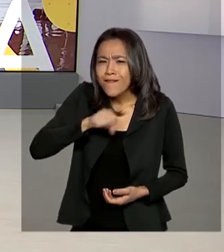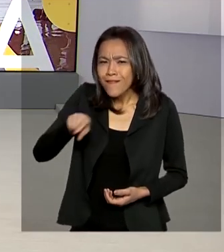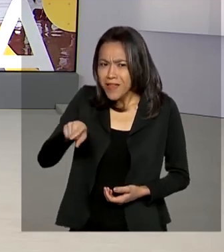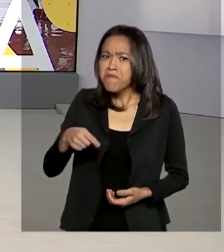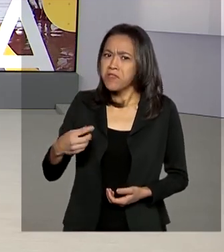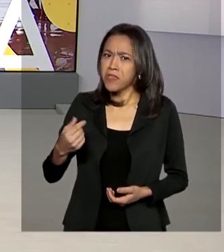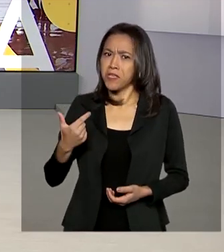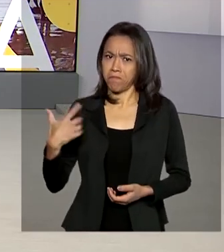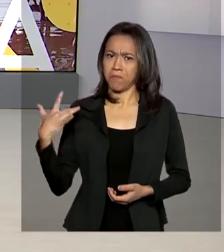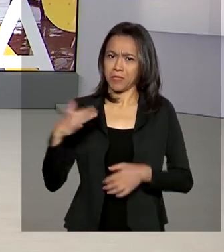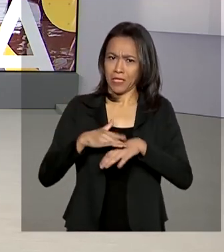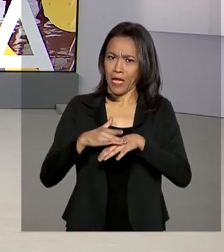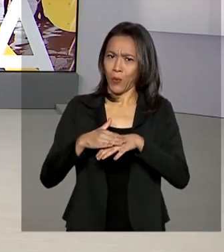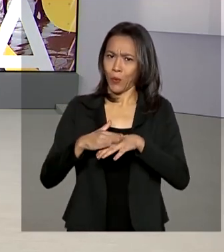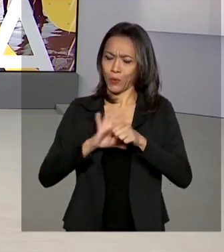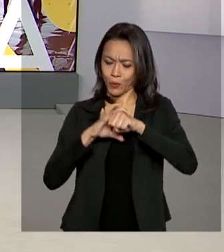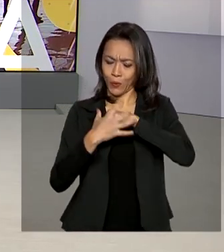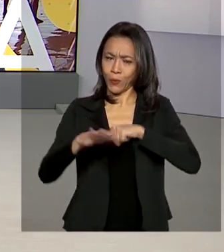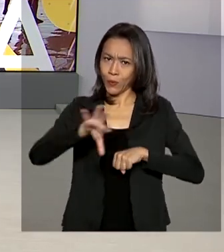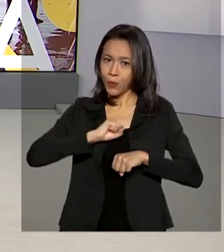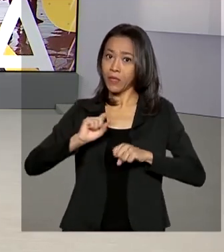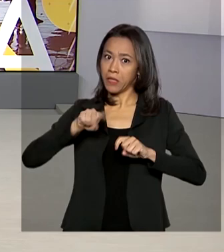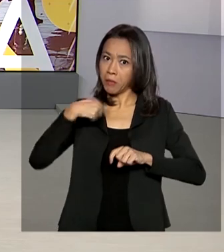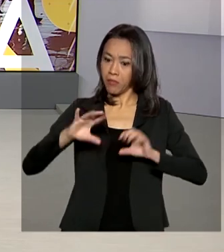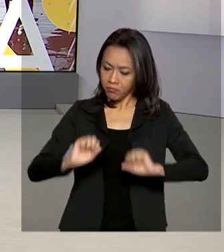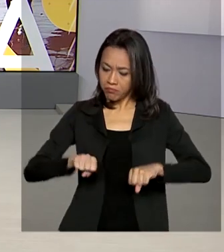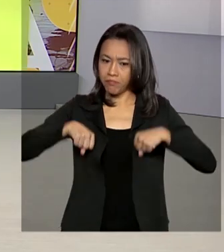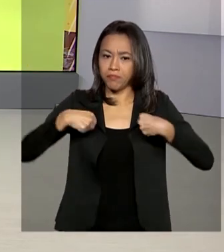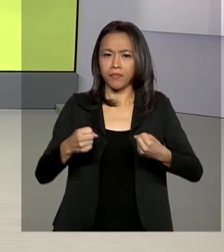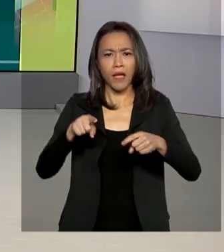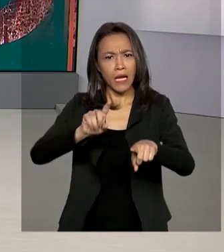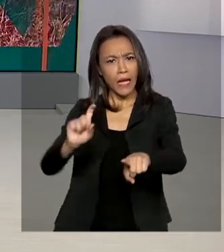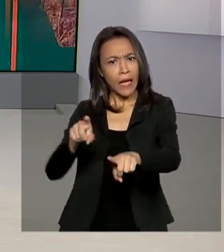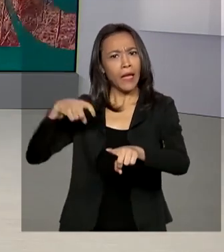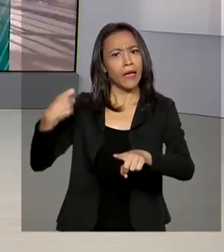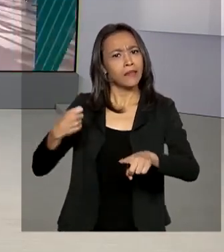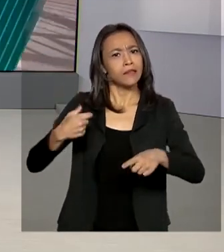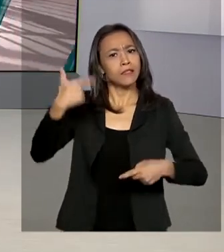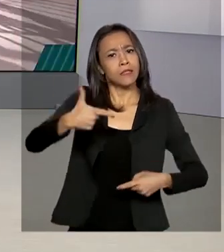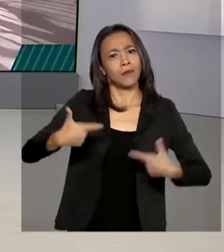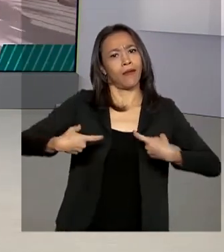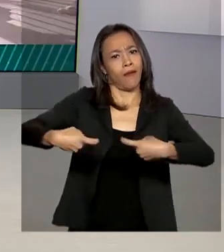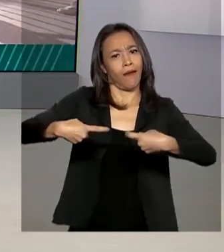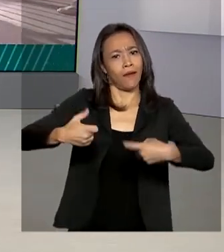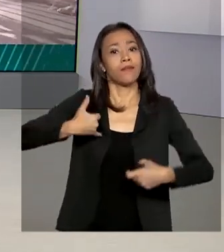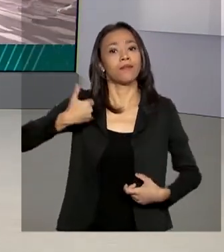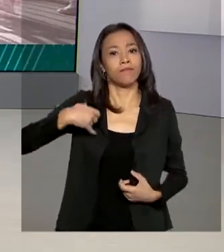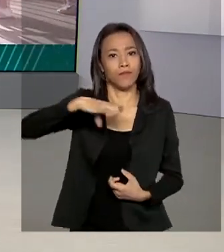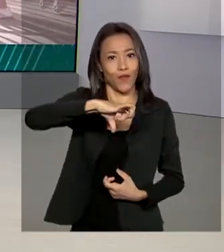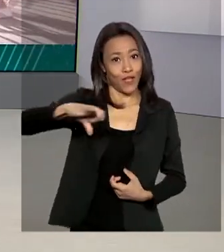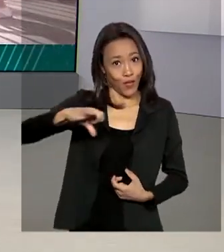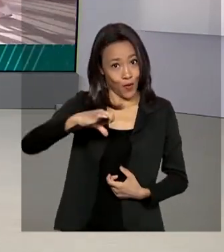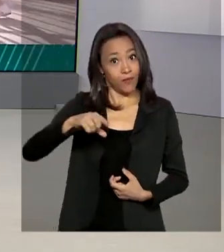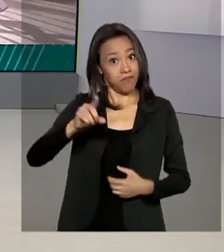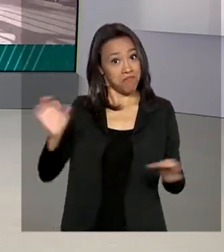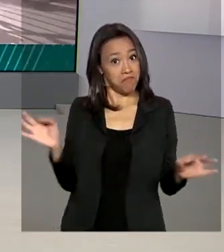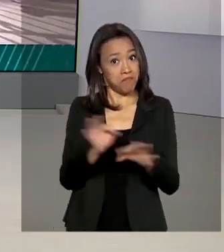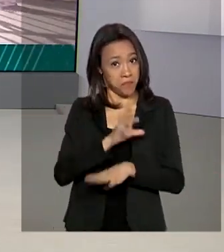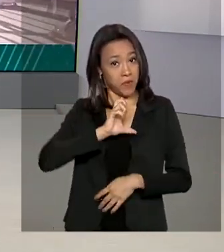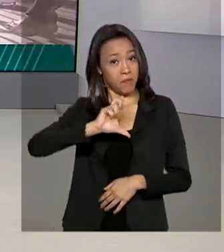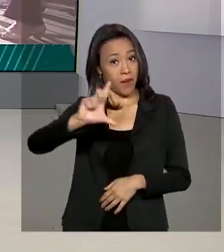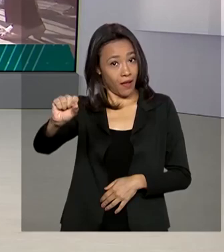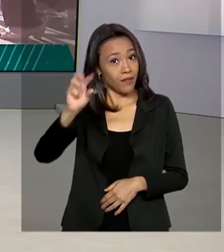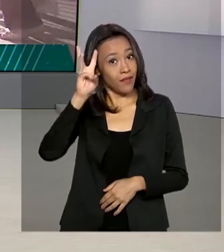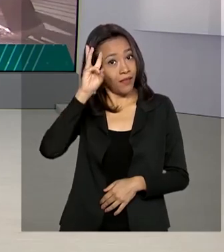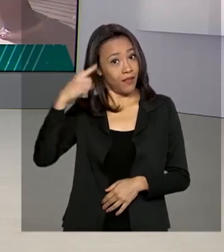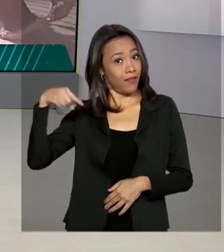coronavírus. O ex-combatente da Força Expedicionária Brasileira de 99 anos recebeu alta nesta terça-feira, depois